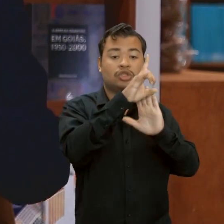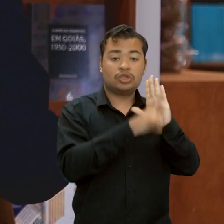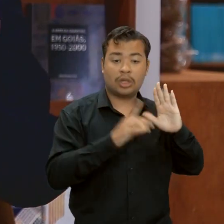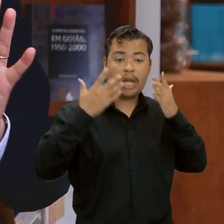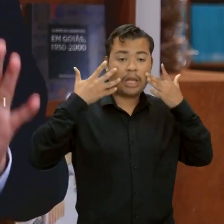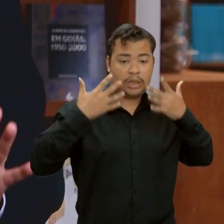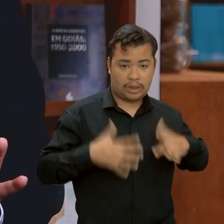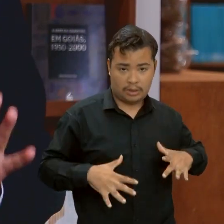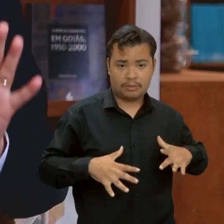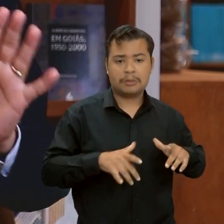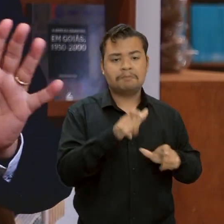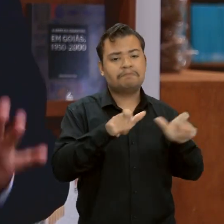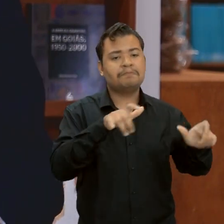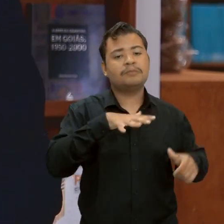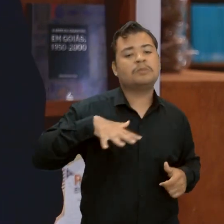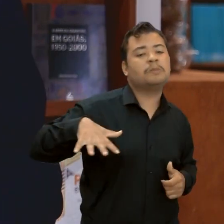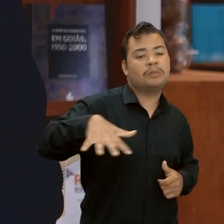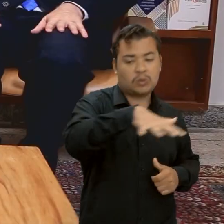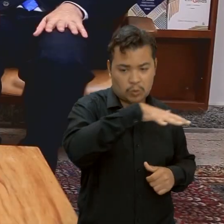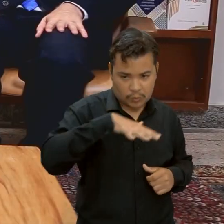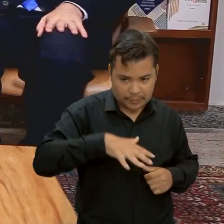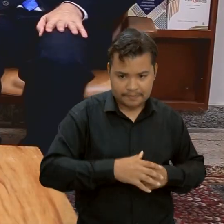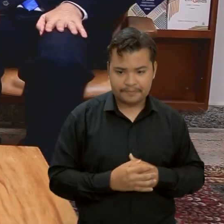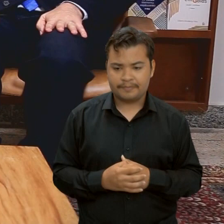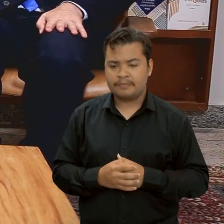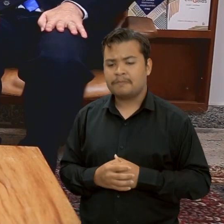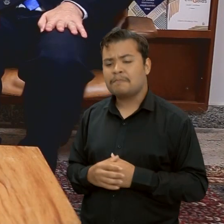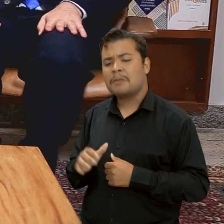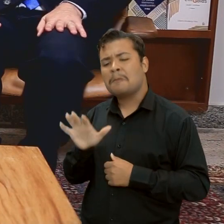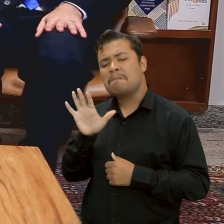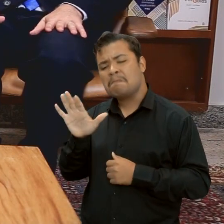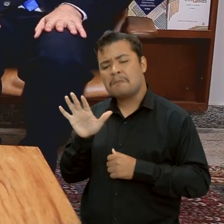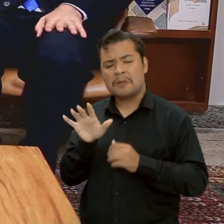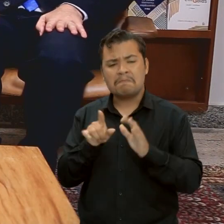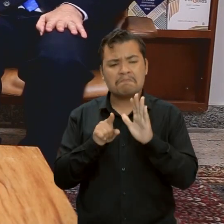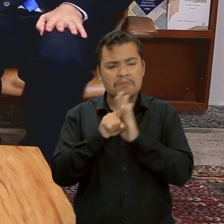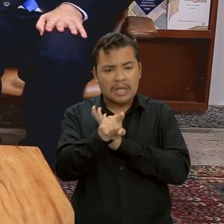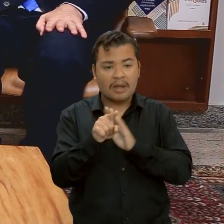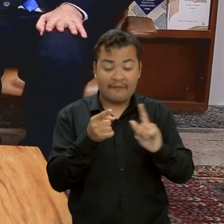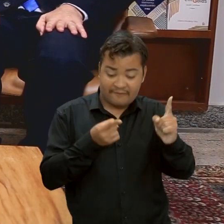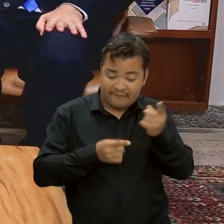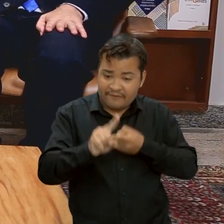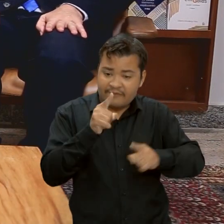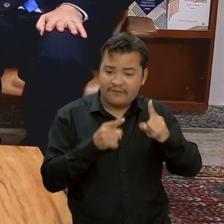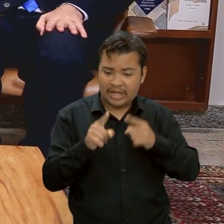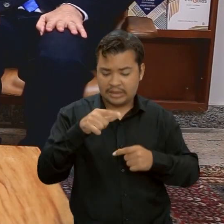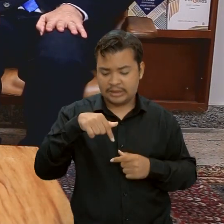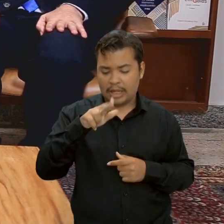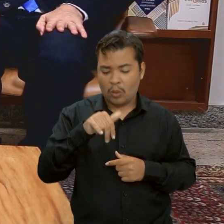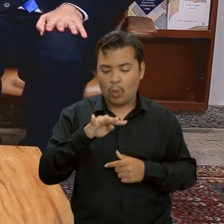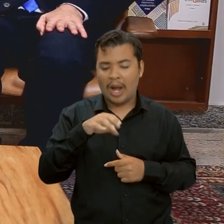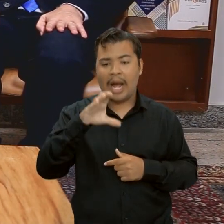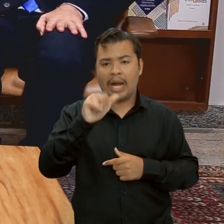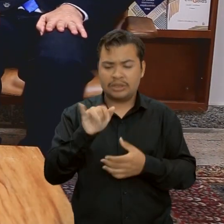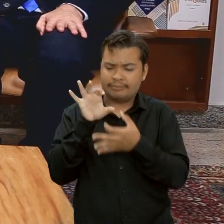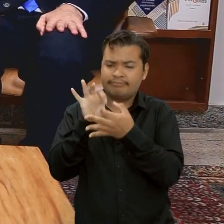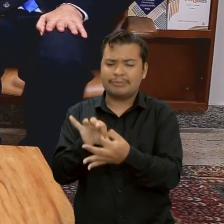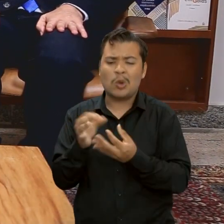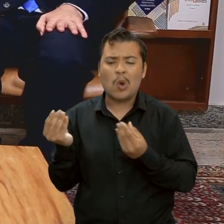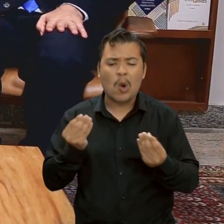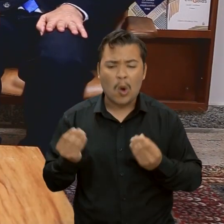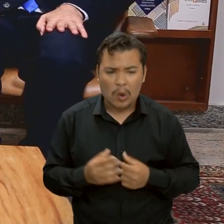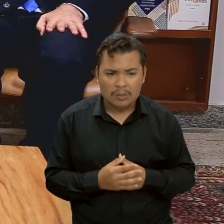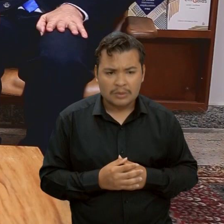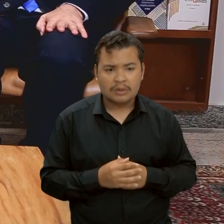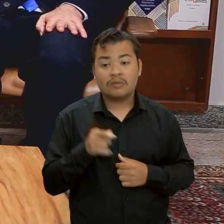do seu próximo, do seu semelhante. Como que a física quântica, ela entra nessa questão? O falou sobre a